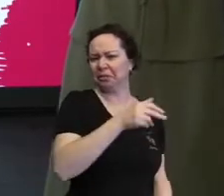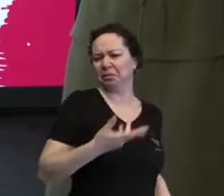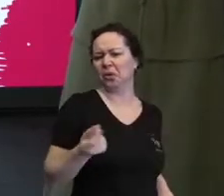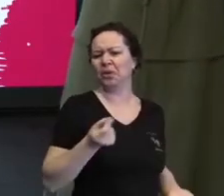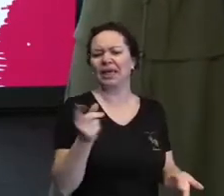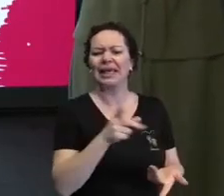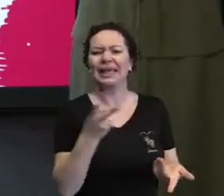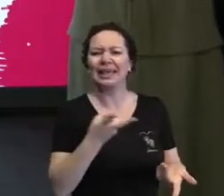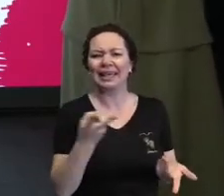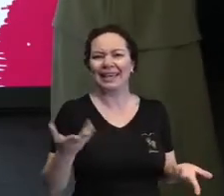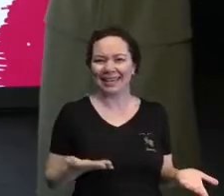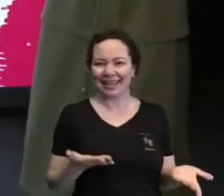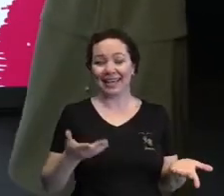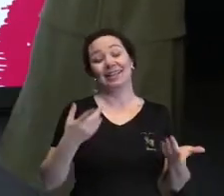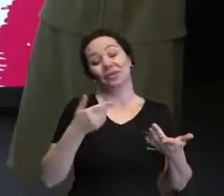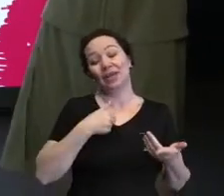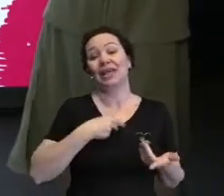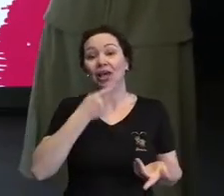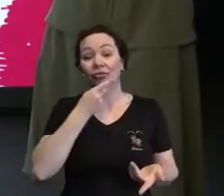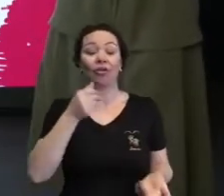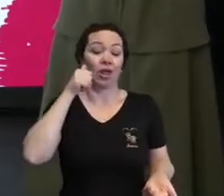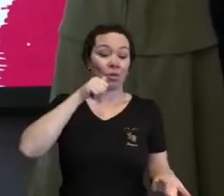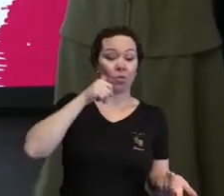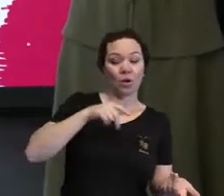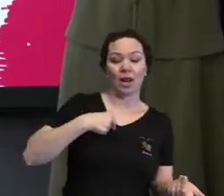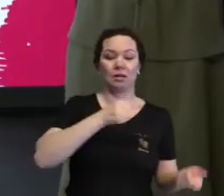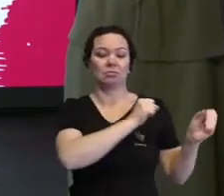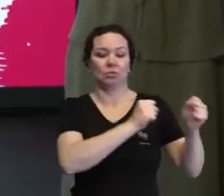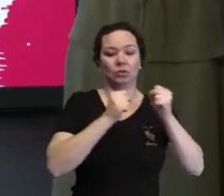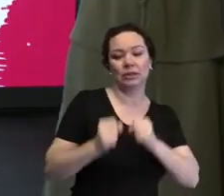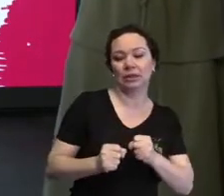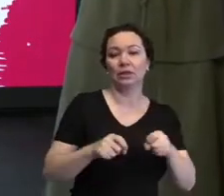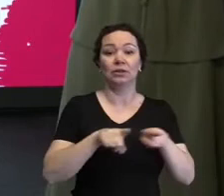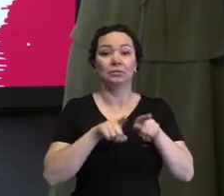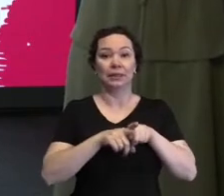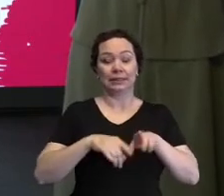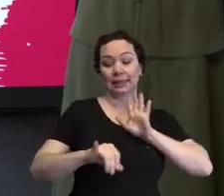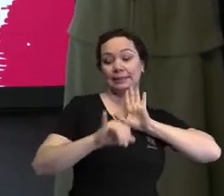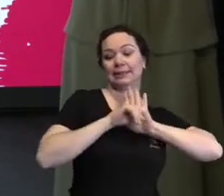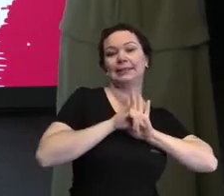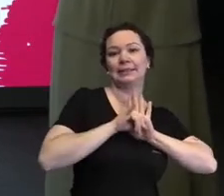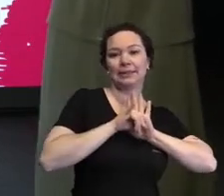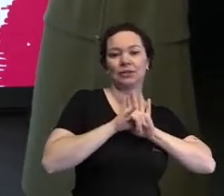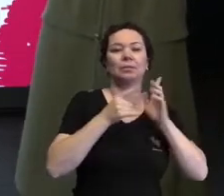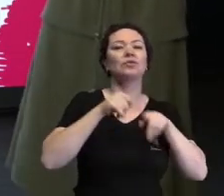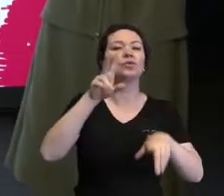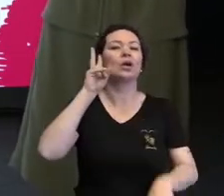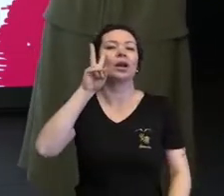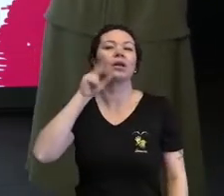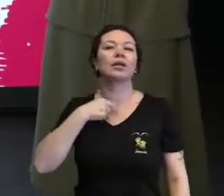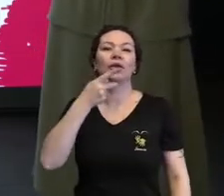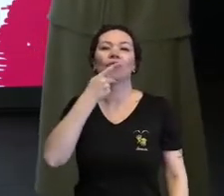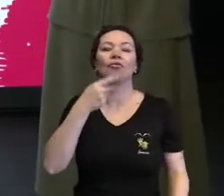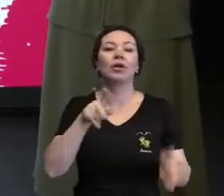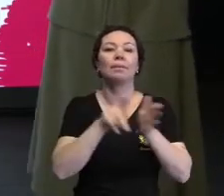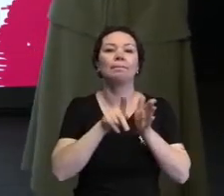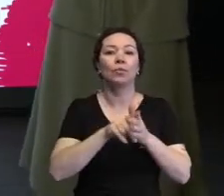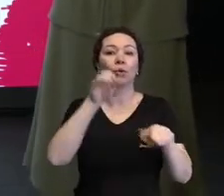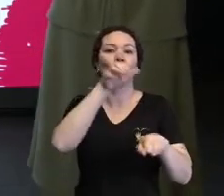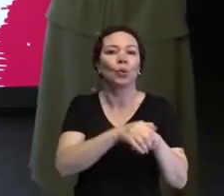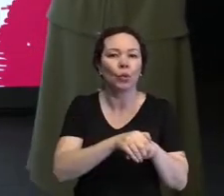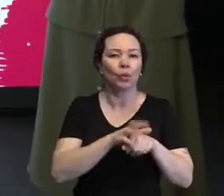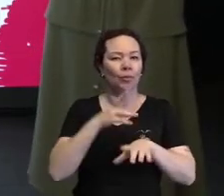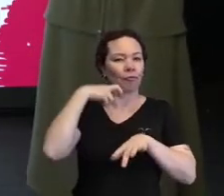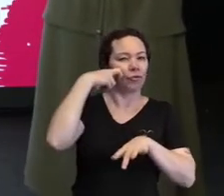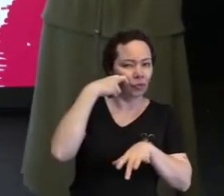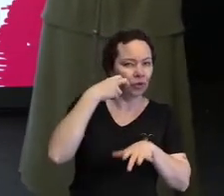no meu lugar de fala como mulher e a questão do empoderamento e a questão identitária também. Mas vocês lembram que eu falei da questão da culpa, da